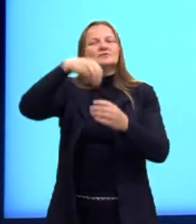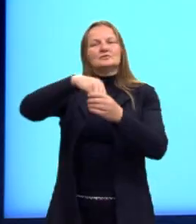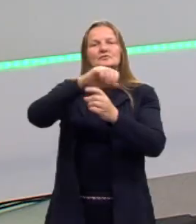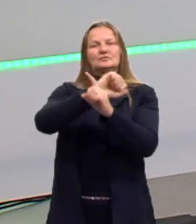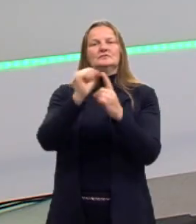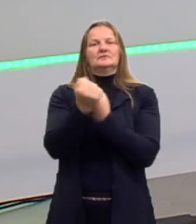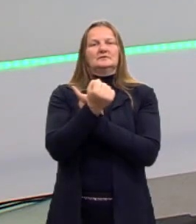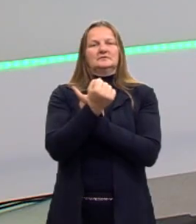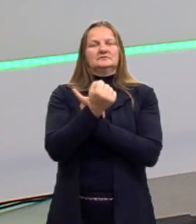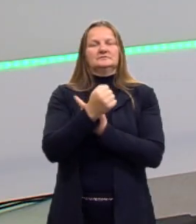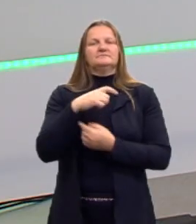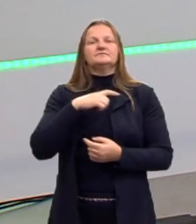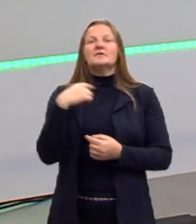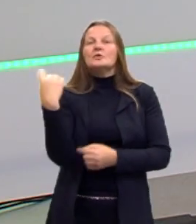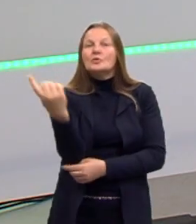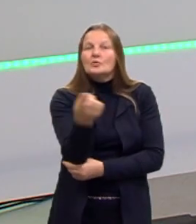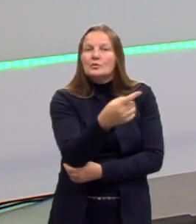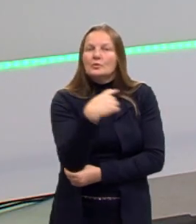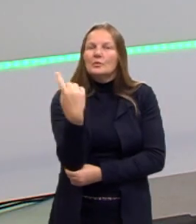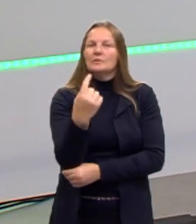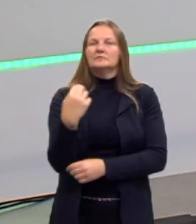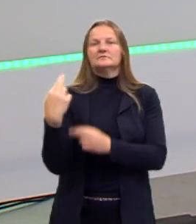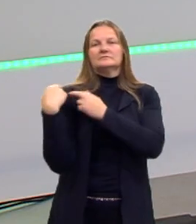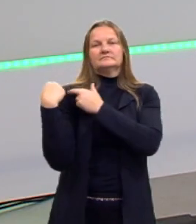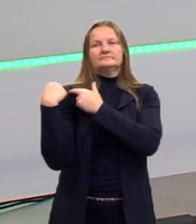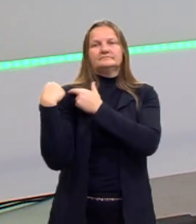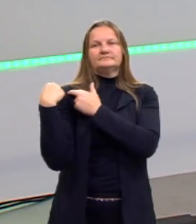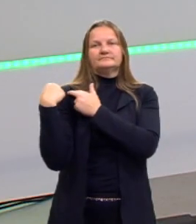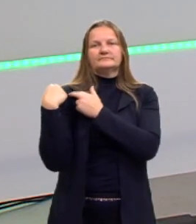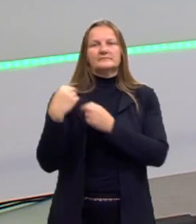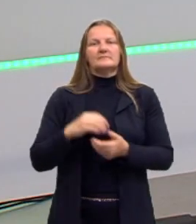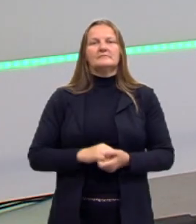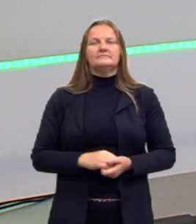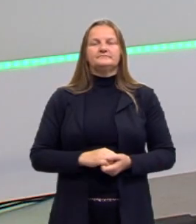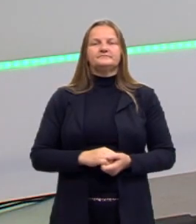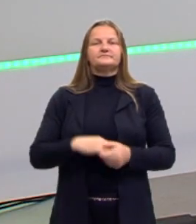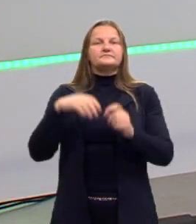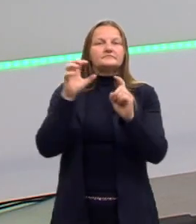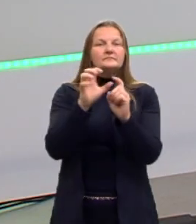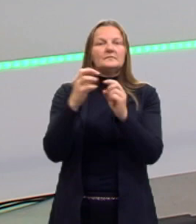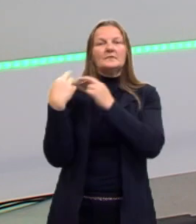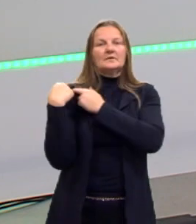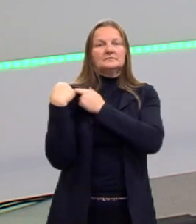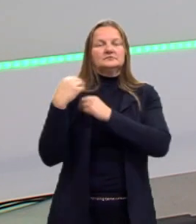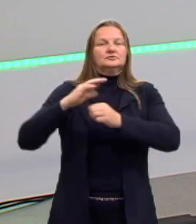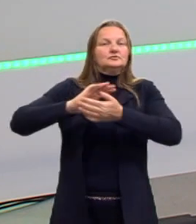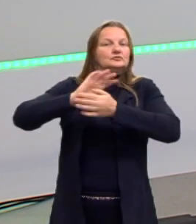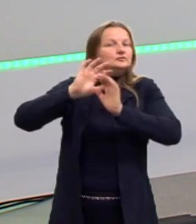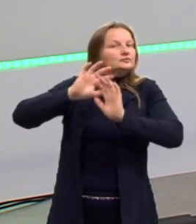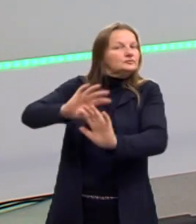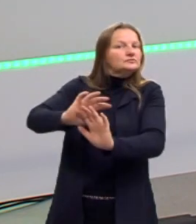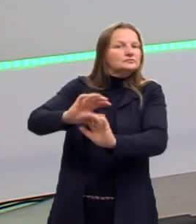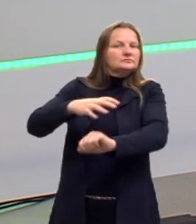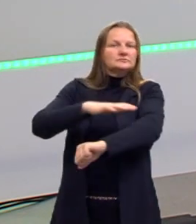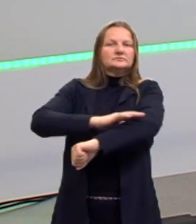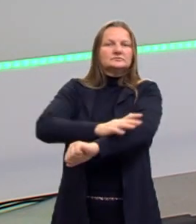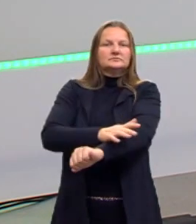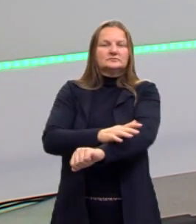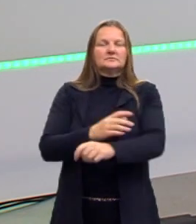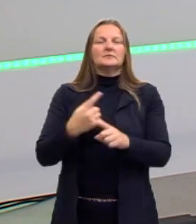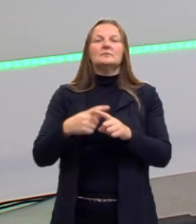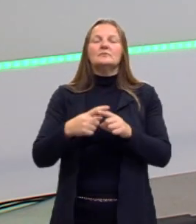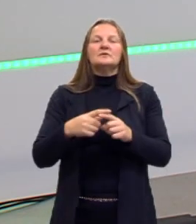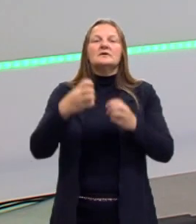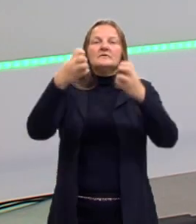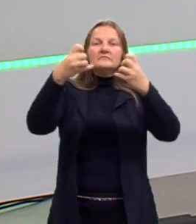e cabe a todos nós sermos antirracistas, combatermos isso. Por que a gente